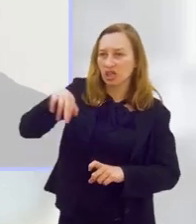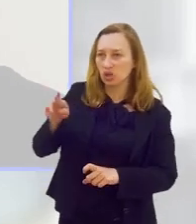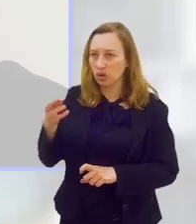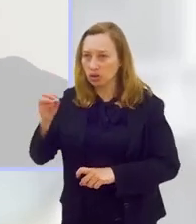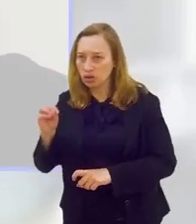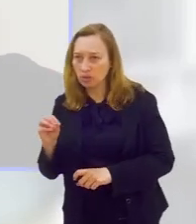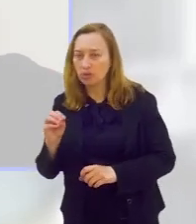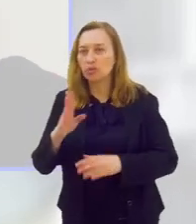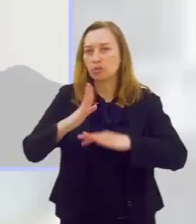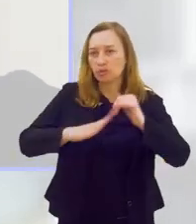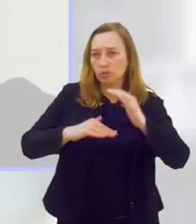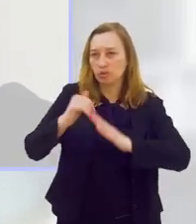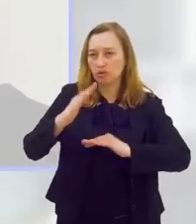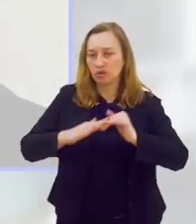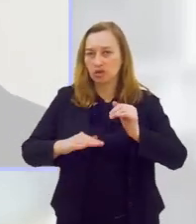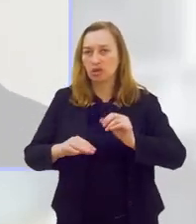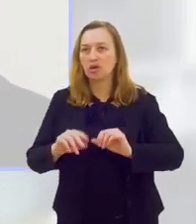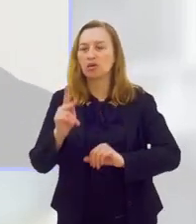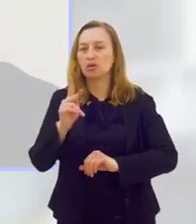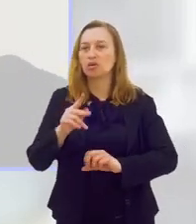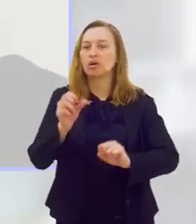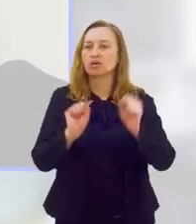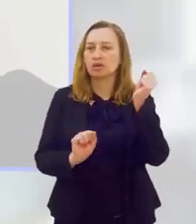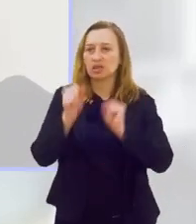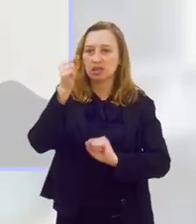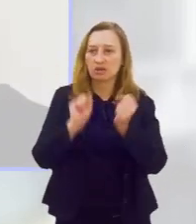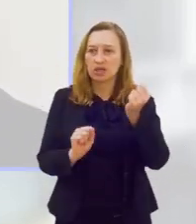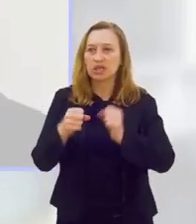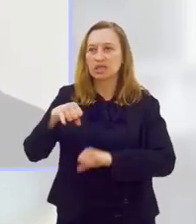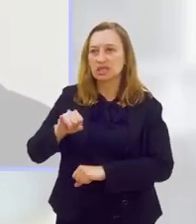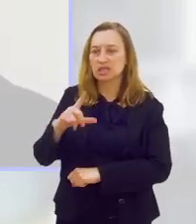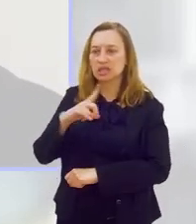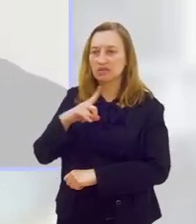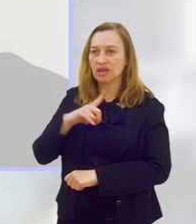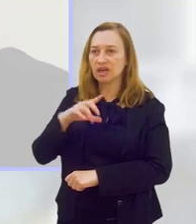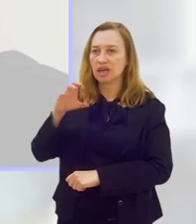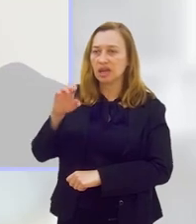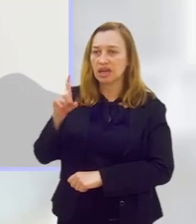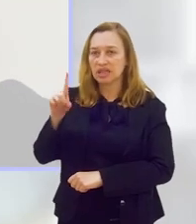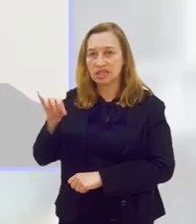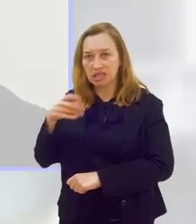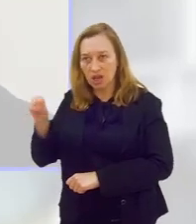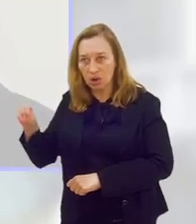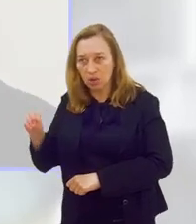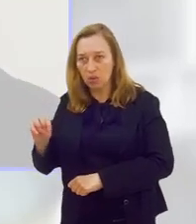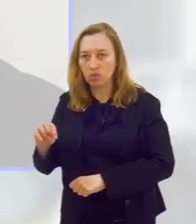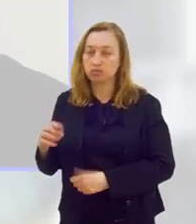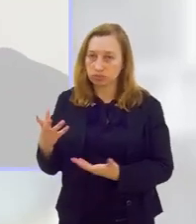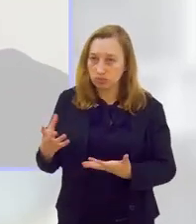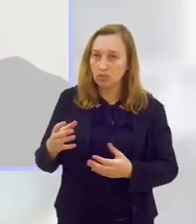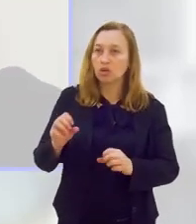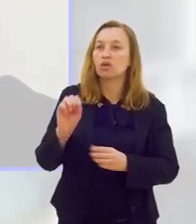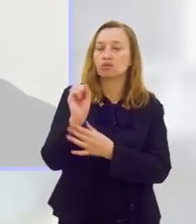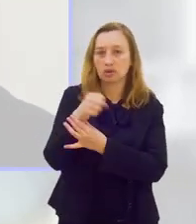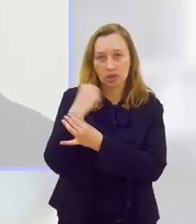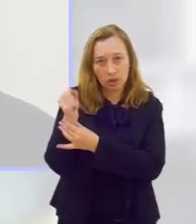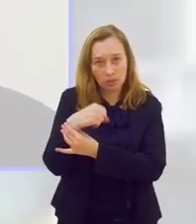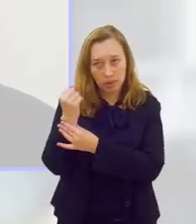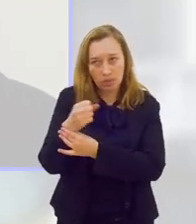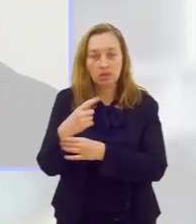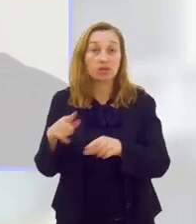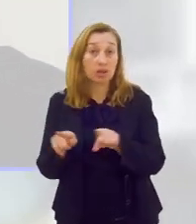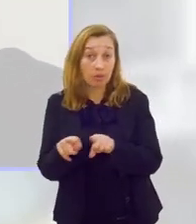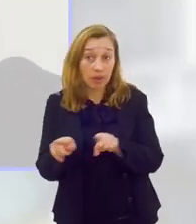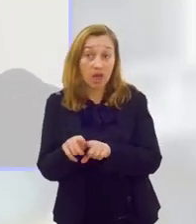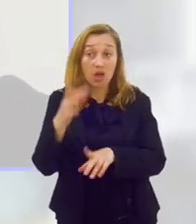caso você venha a ter uma lesão ou algo do tipo, próprio fisioterapeuta, sabe, eu acho que a área da saúde